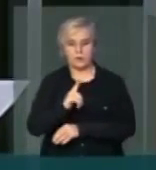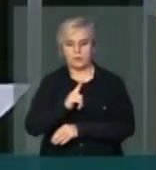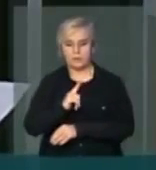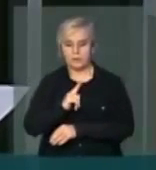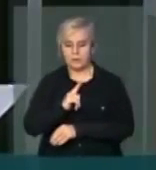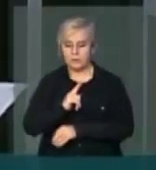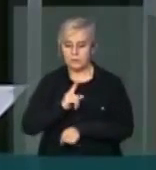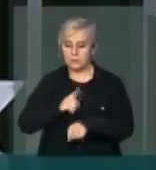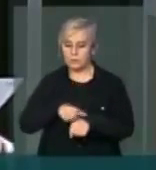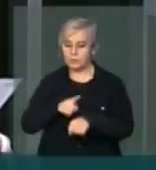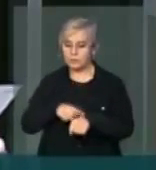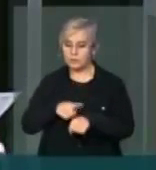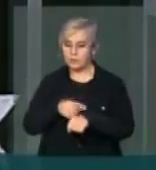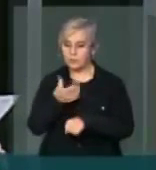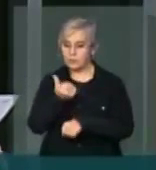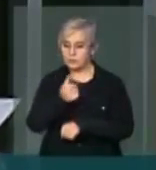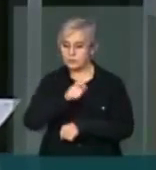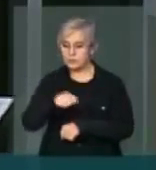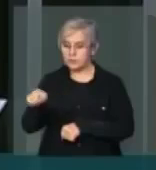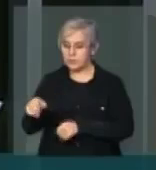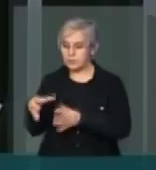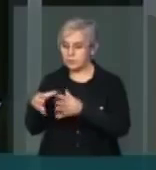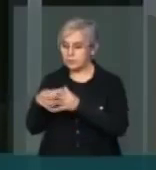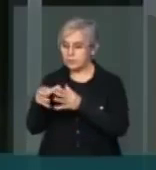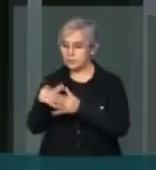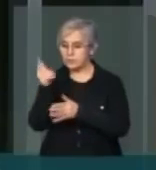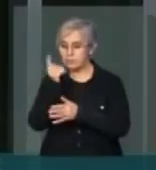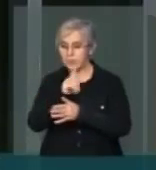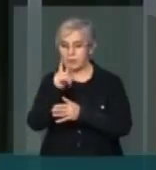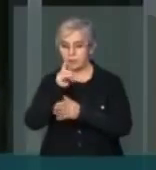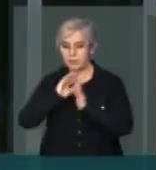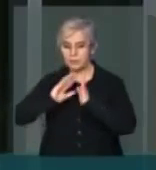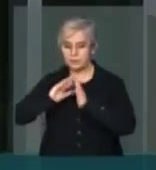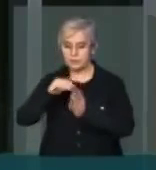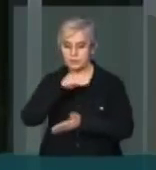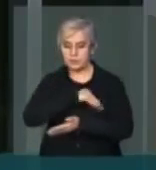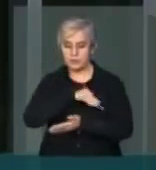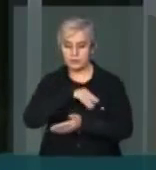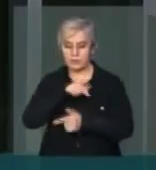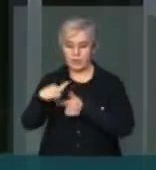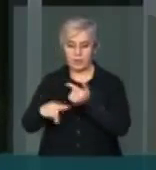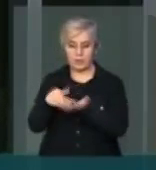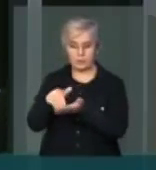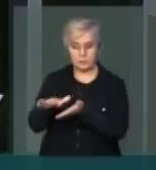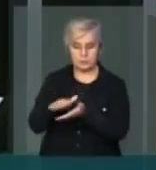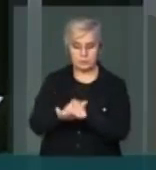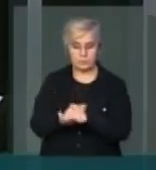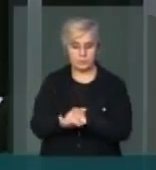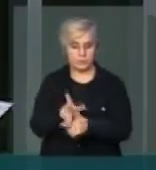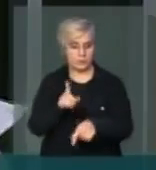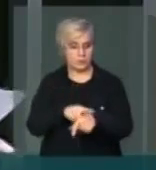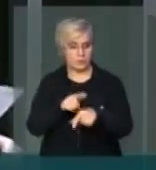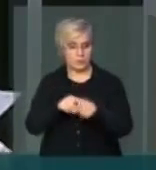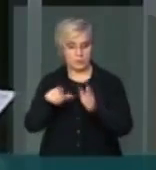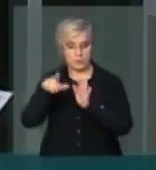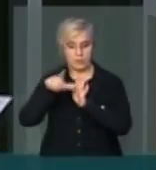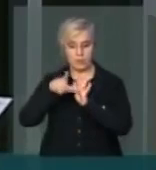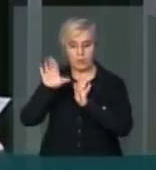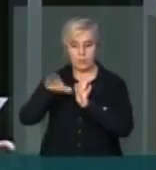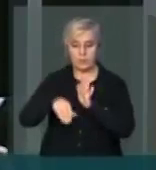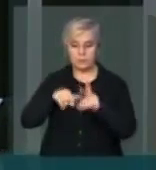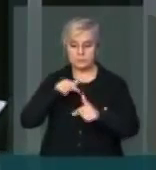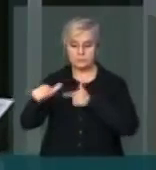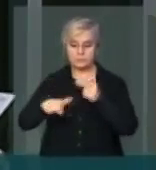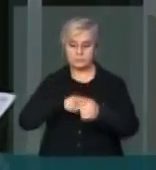de seis meses para esta categoria ter acesso ao salário-desemprego, tempo menor que o trabalhador